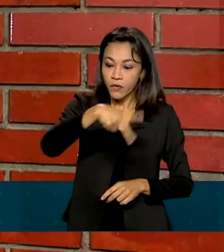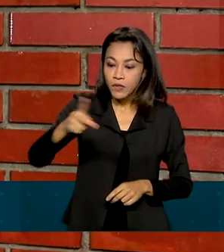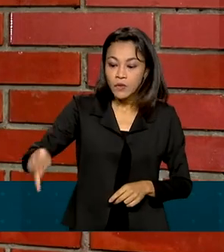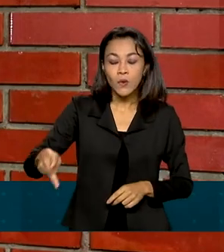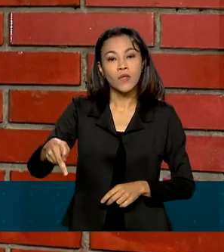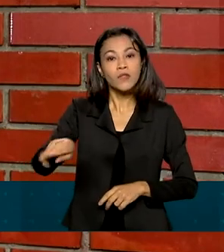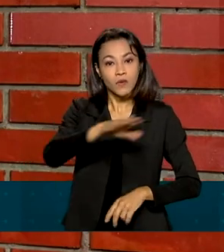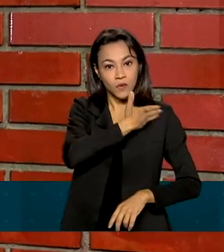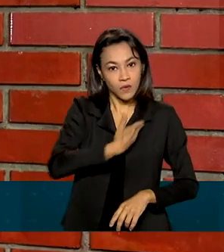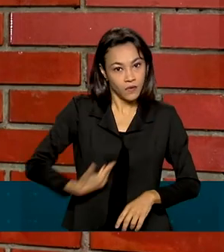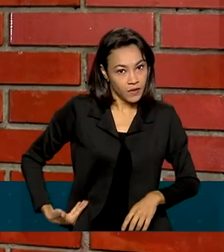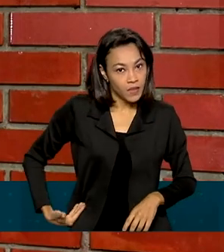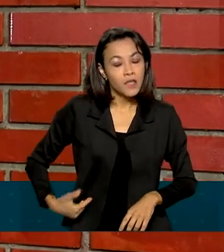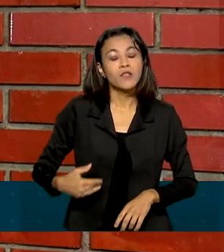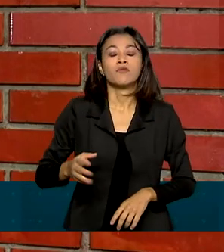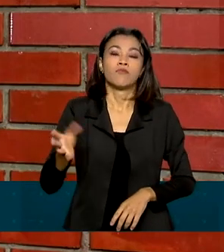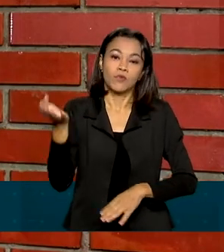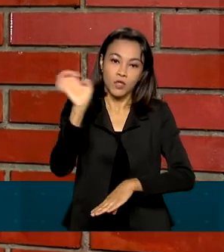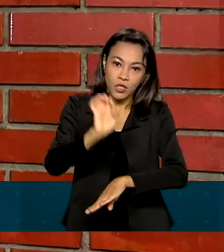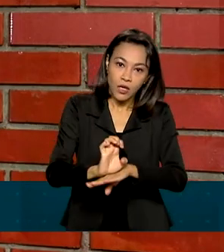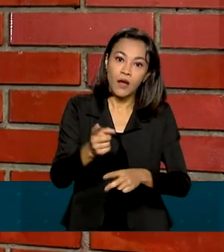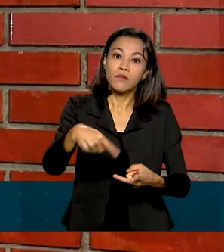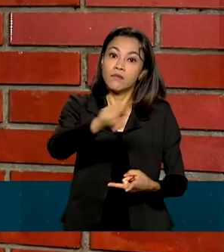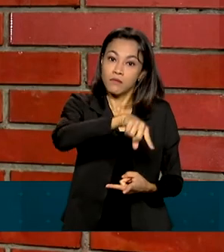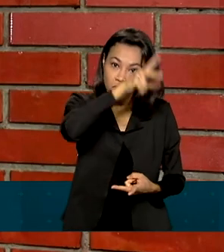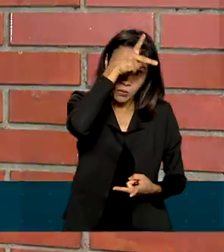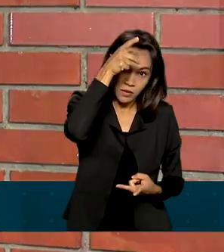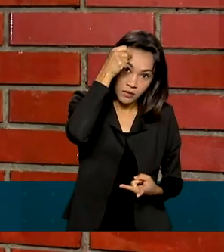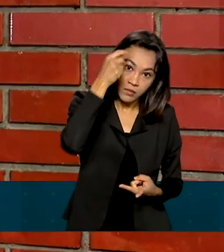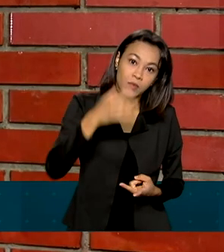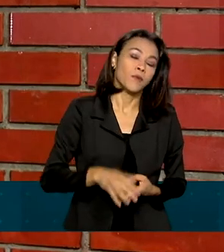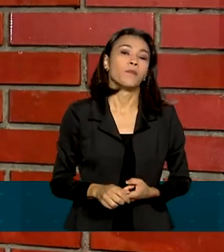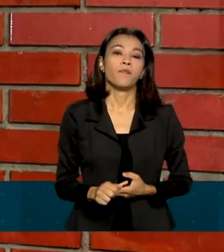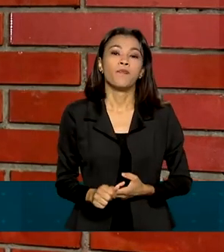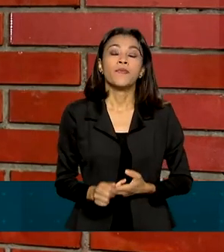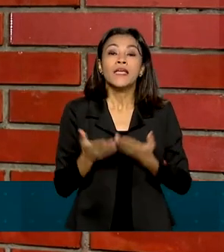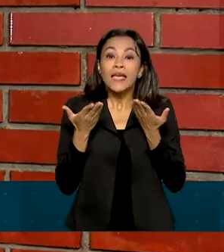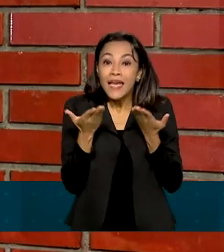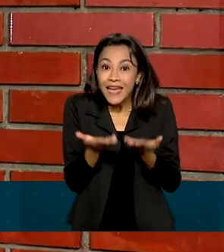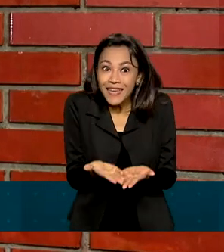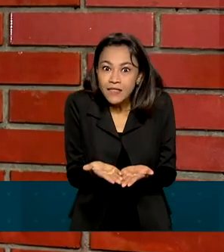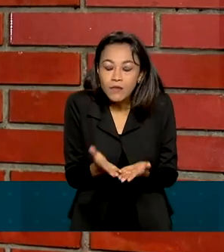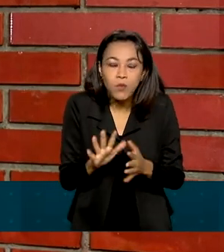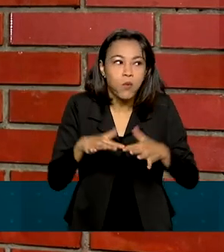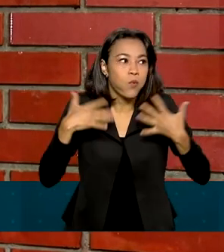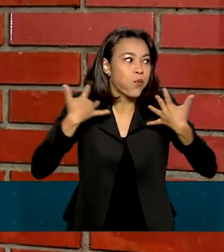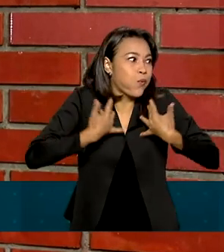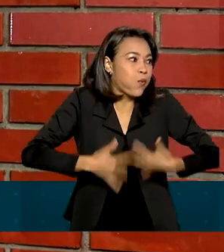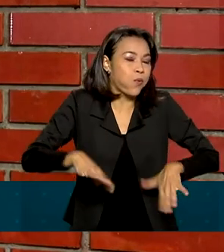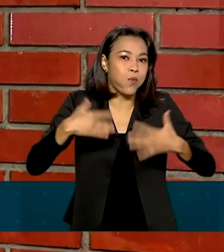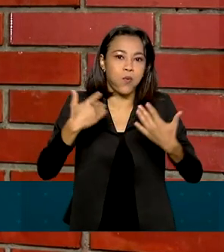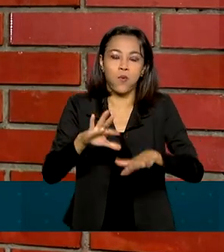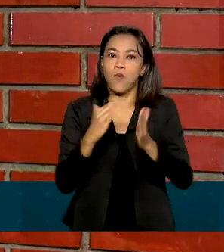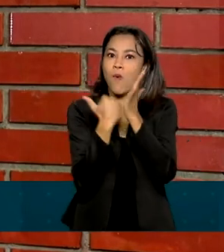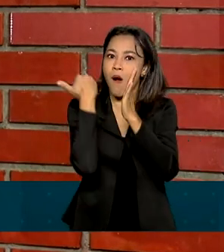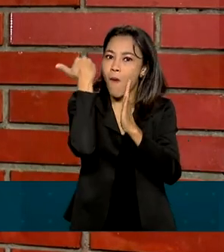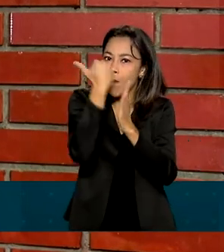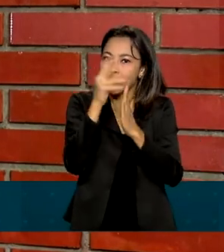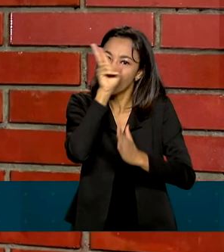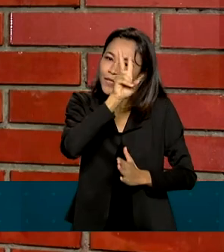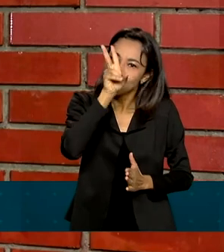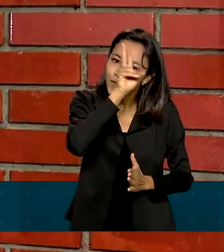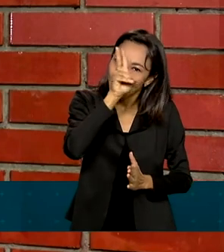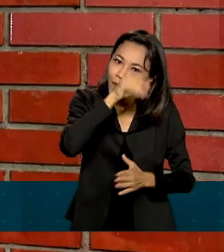públicas, estaduais e municipais. O maior reajuste da história para